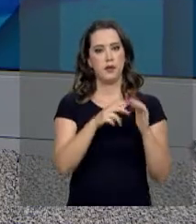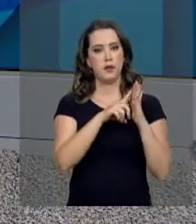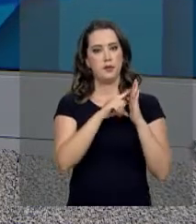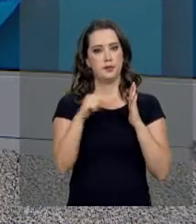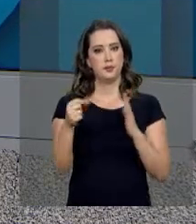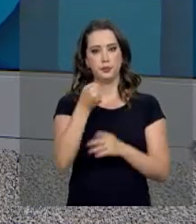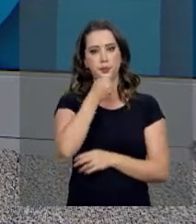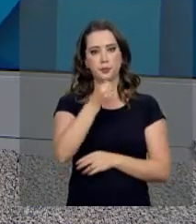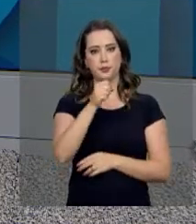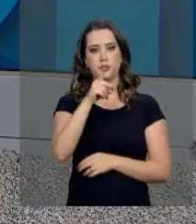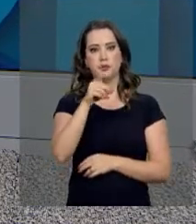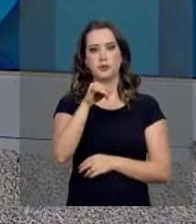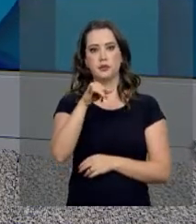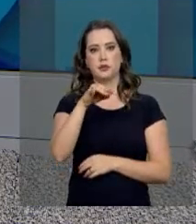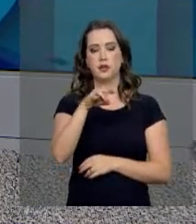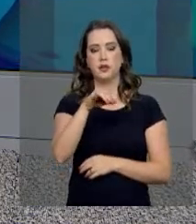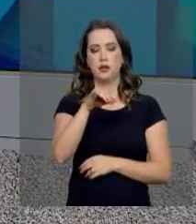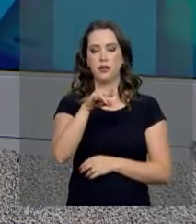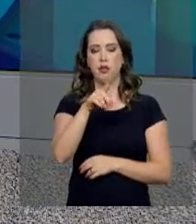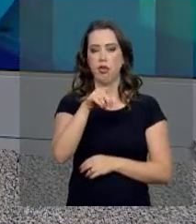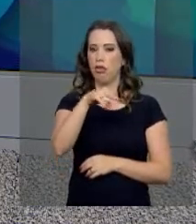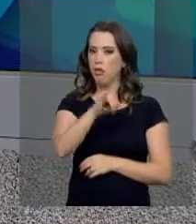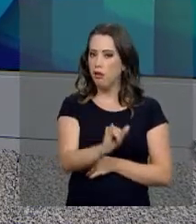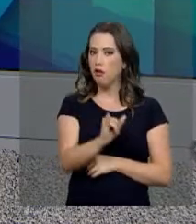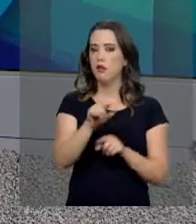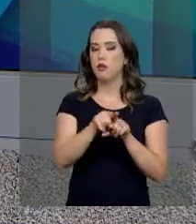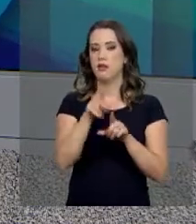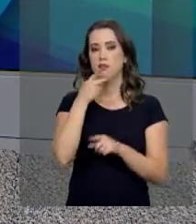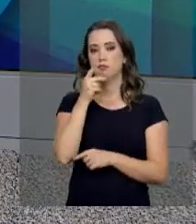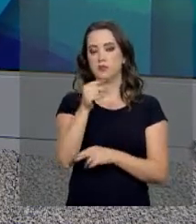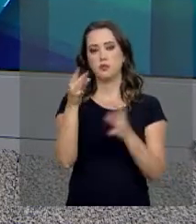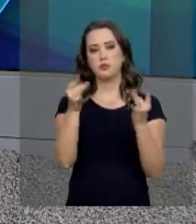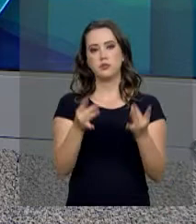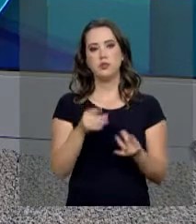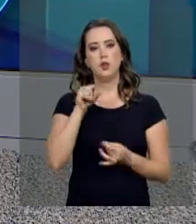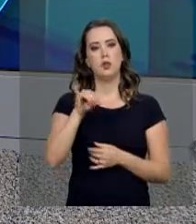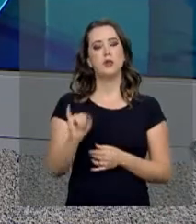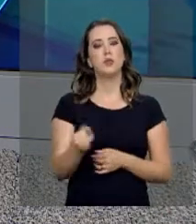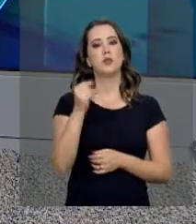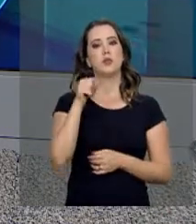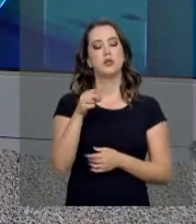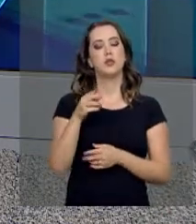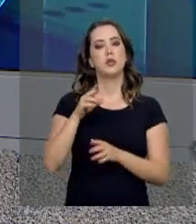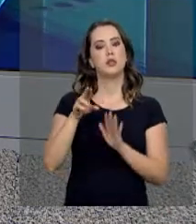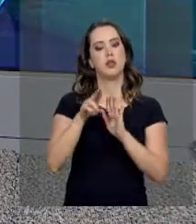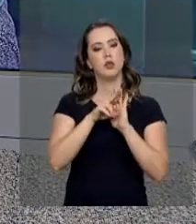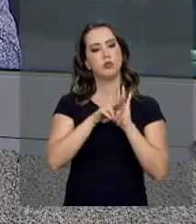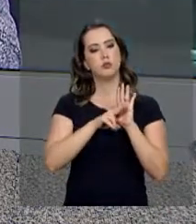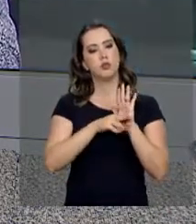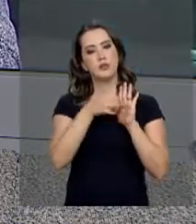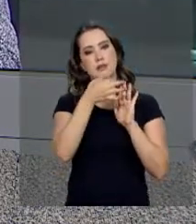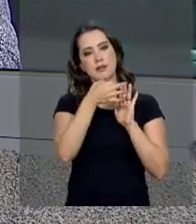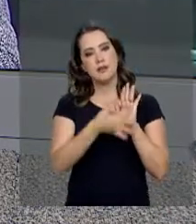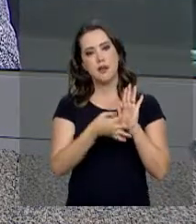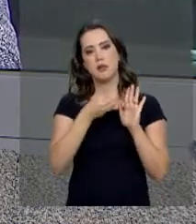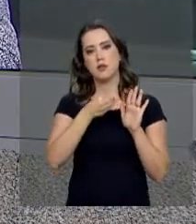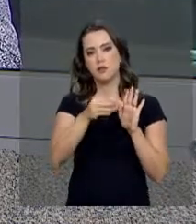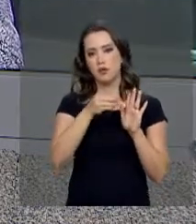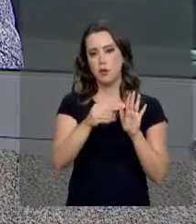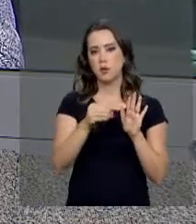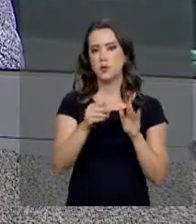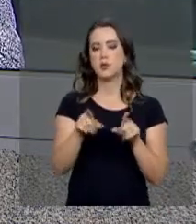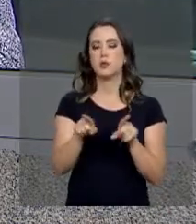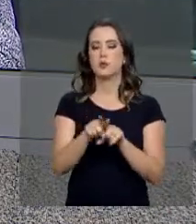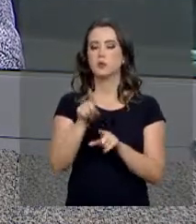falar com a repórter Daniele Popov, que tem detalhes sobre esta chance de regularizar a situação com o Leão. É isso mesmo, Dani.